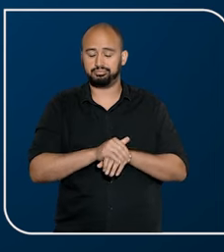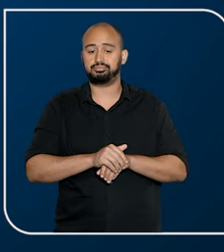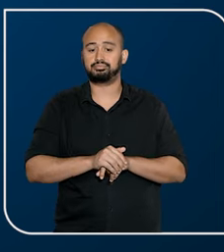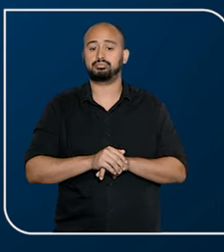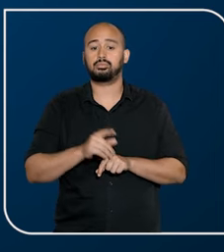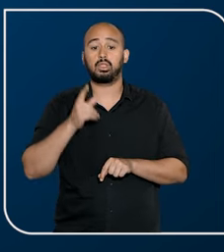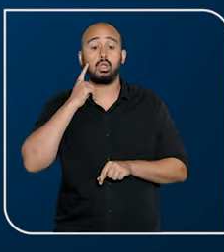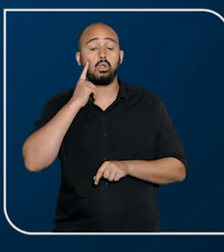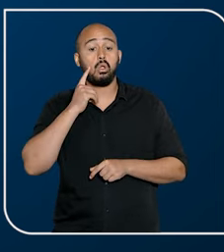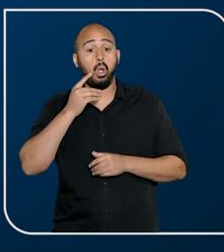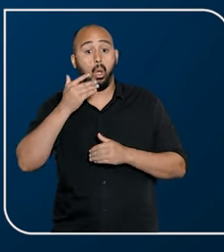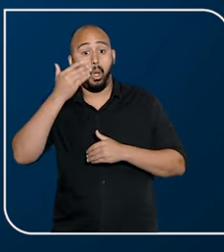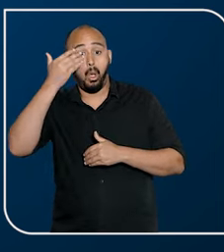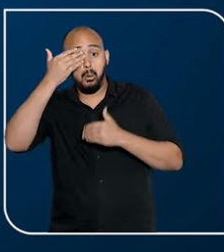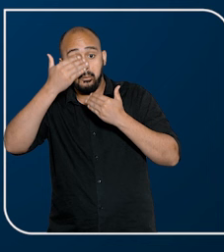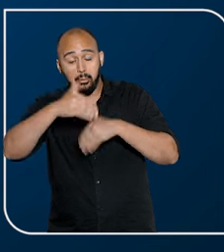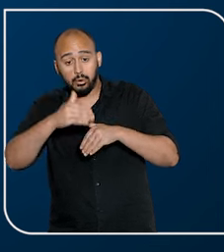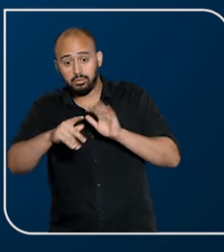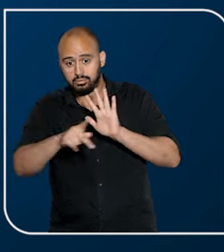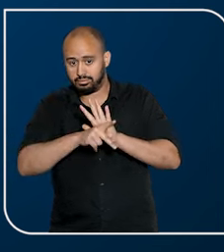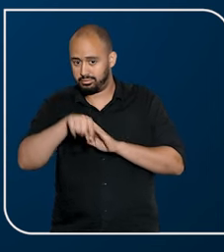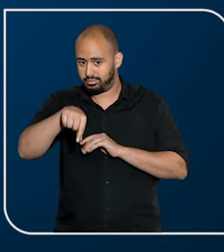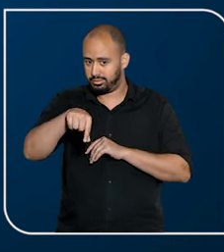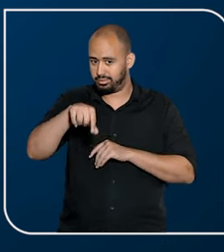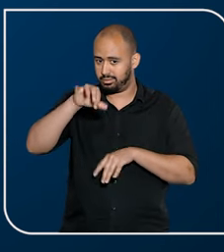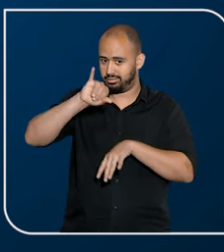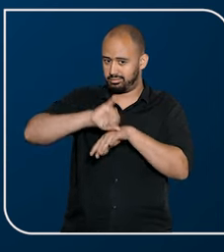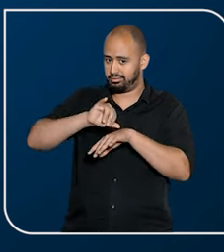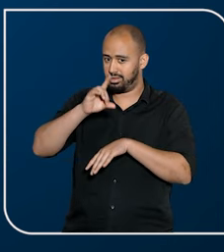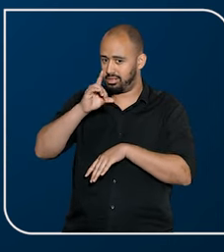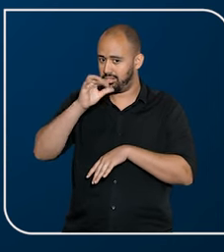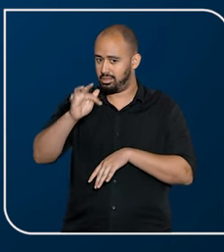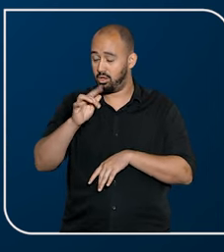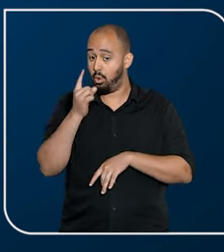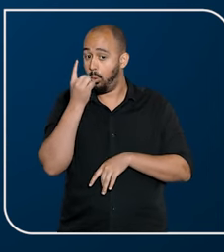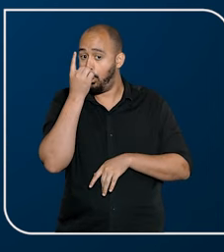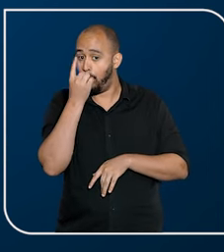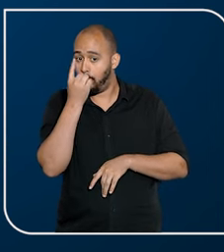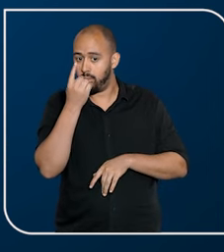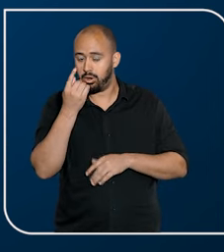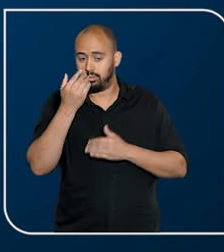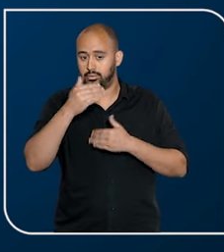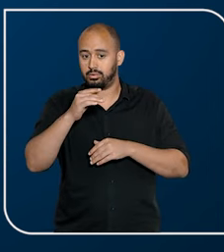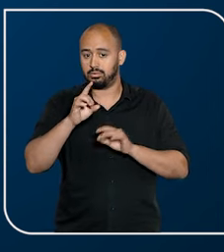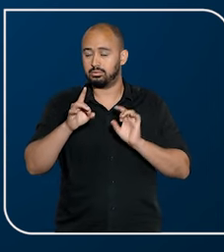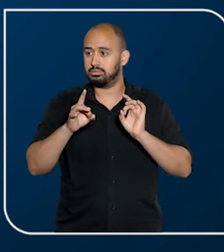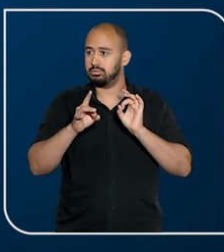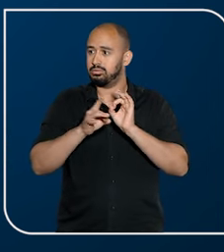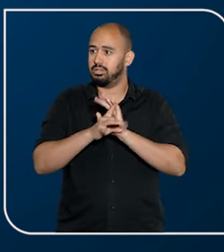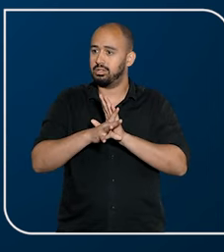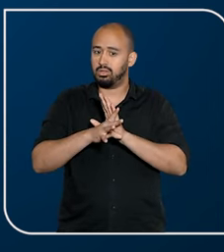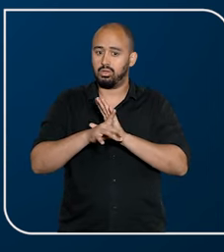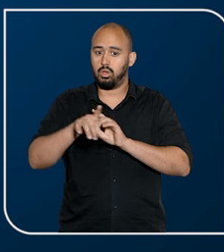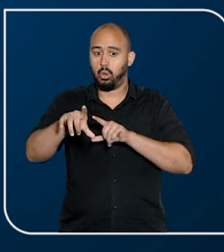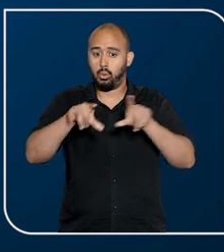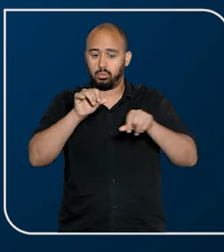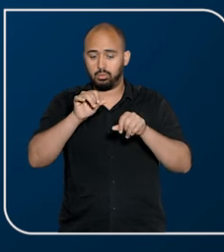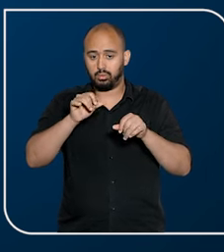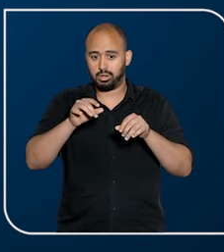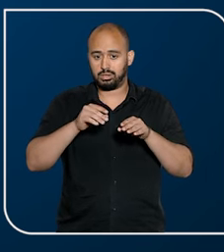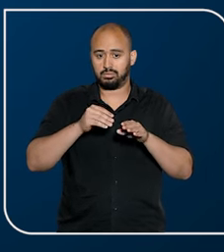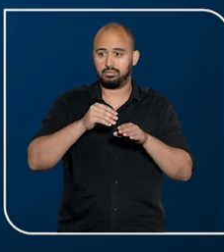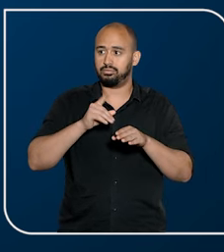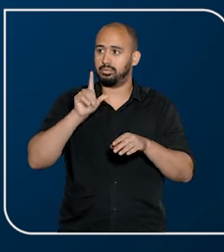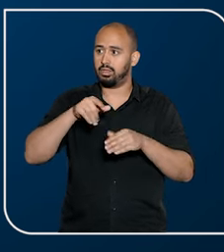especialidades. As provas serão realizadas no Distrito Federal em etapa única de caráter eliminatório classificatório,